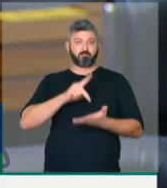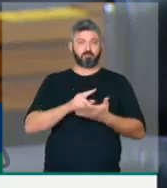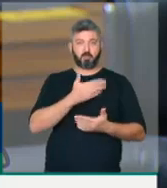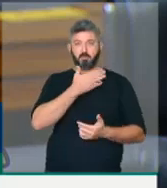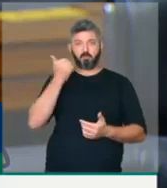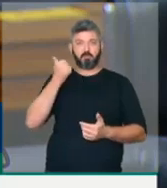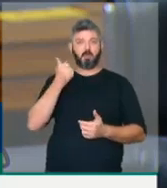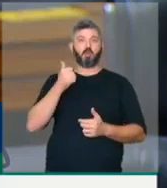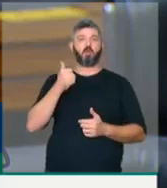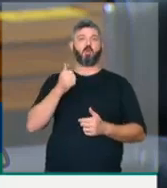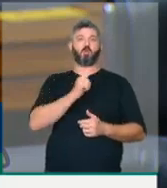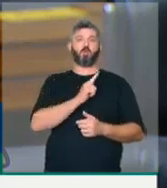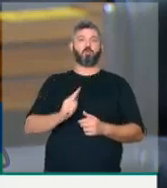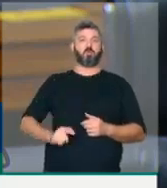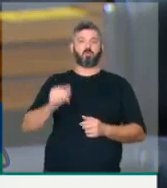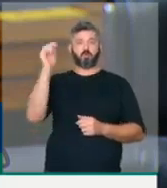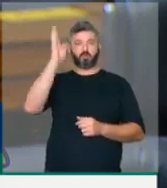modernizar o Estado brasileiro.